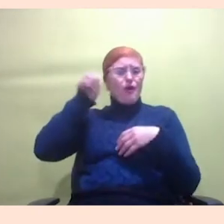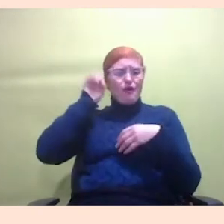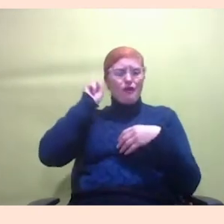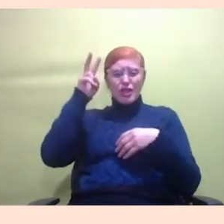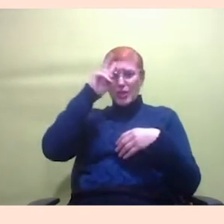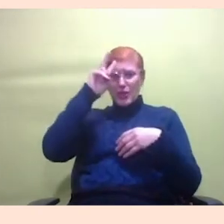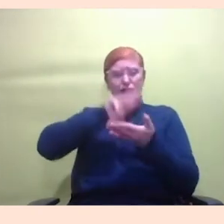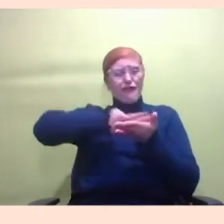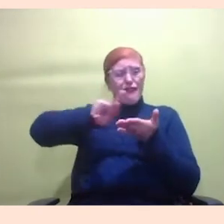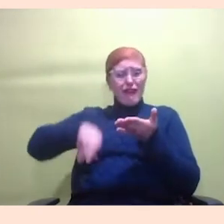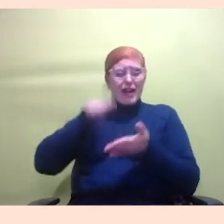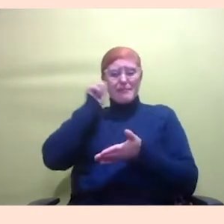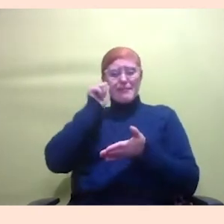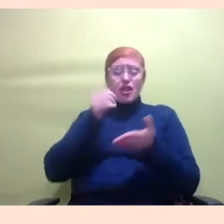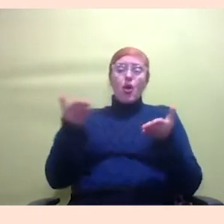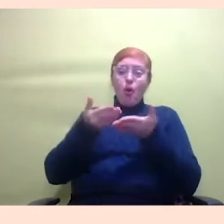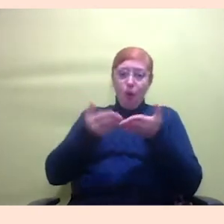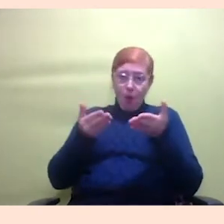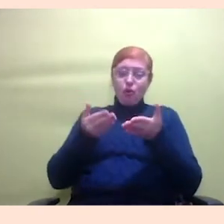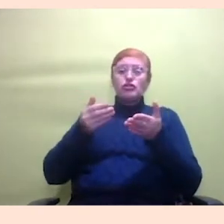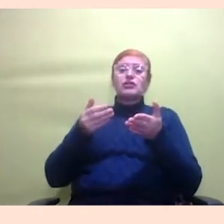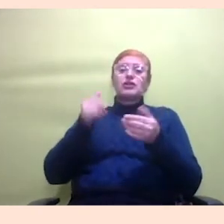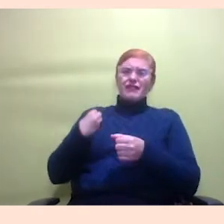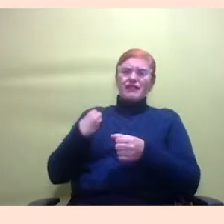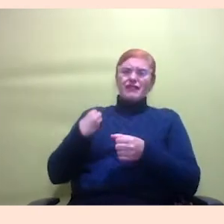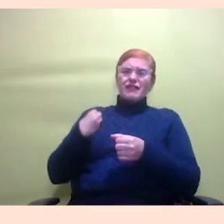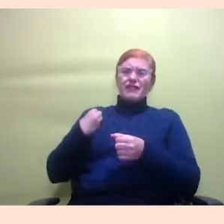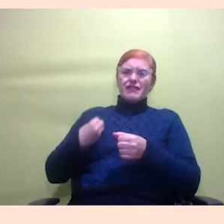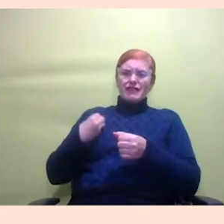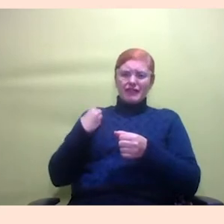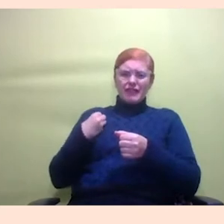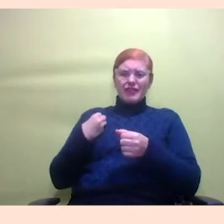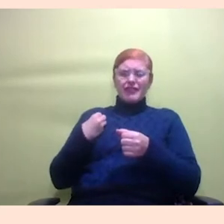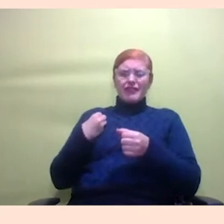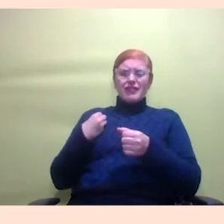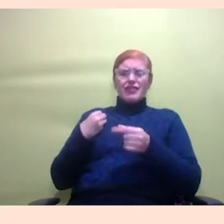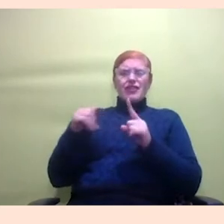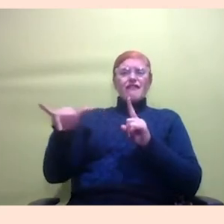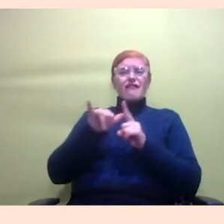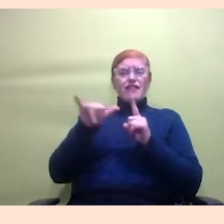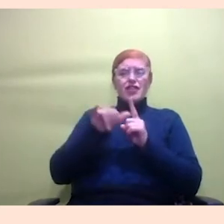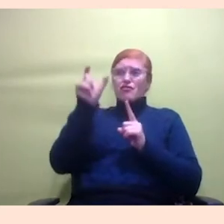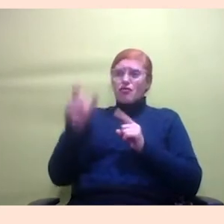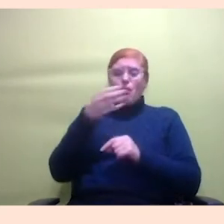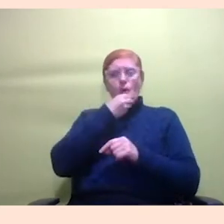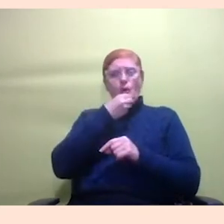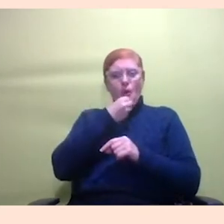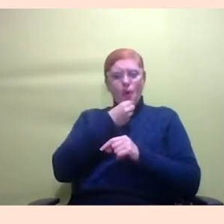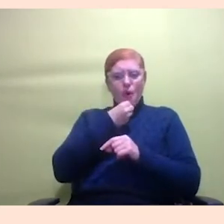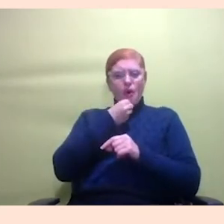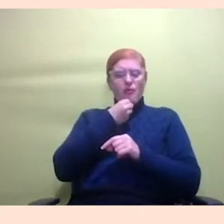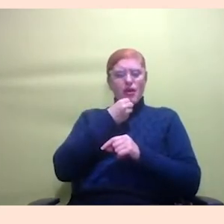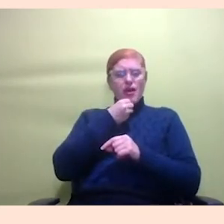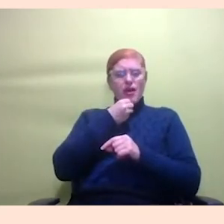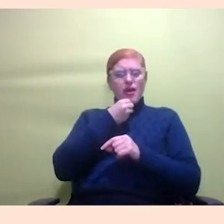vivenciaram situações de abuso extremamente perversa de um cara que se diz esquerdo macho e que diz defender bandeiras